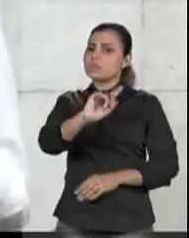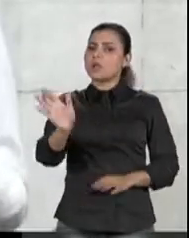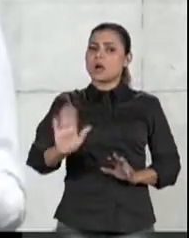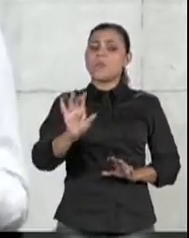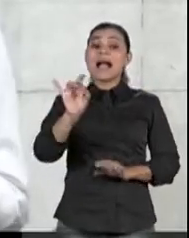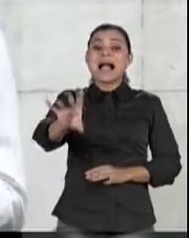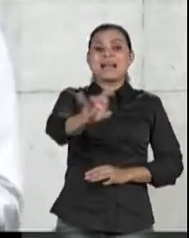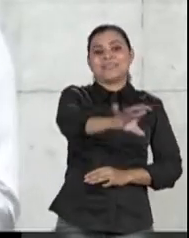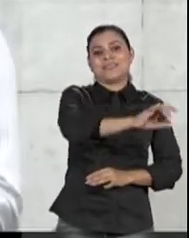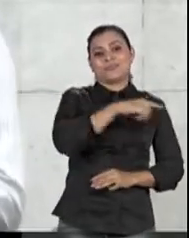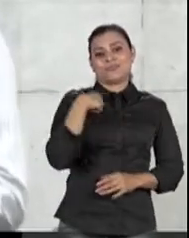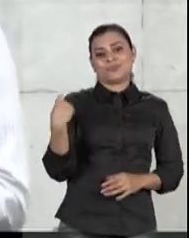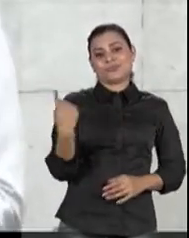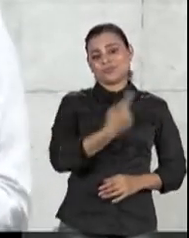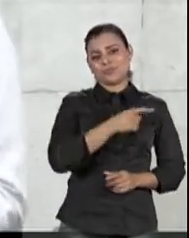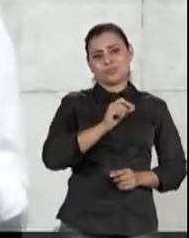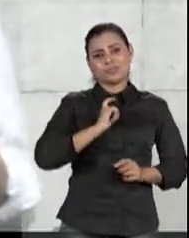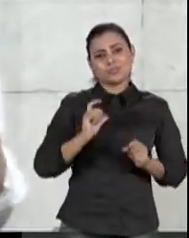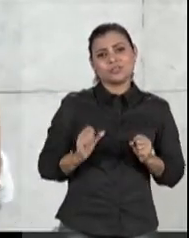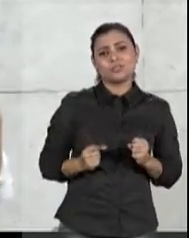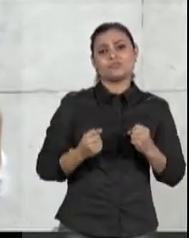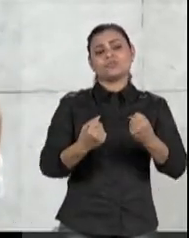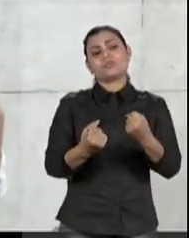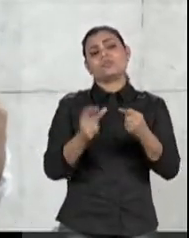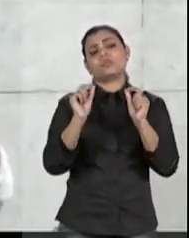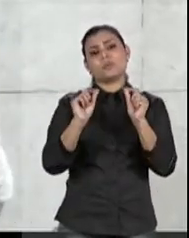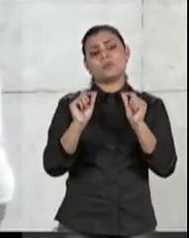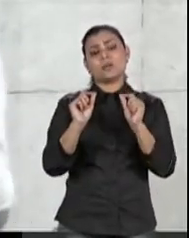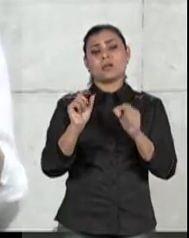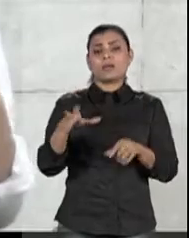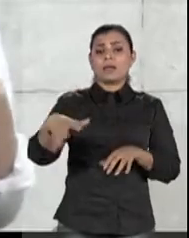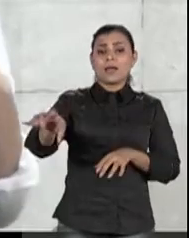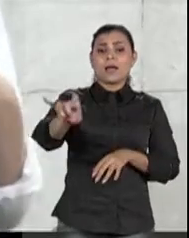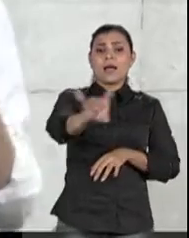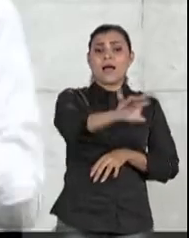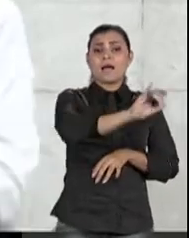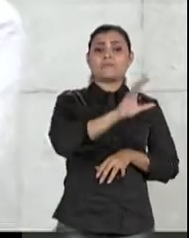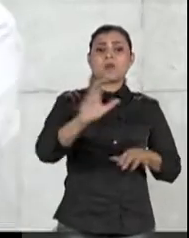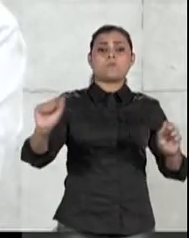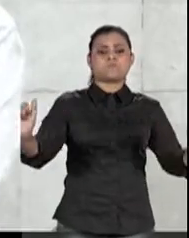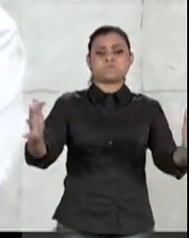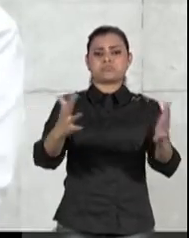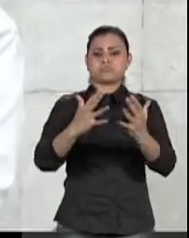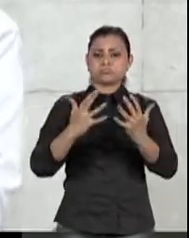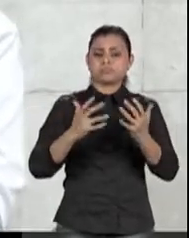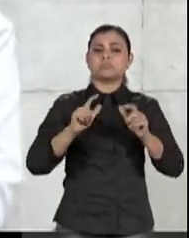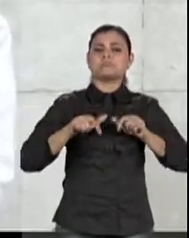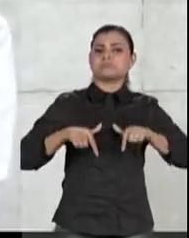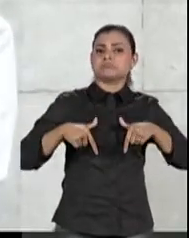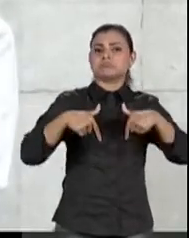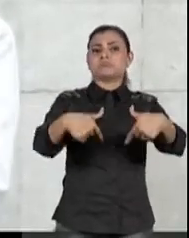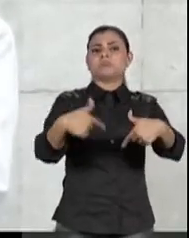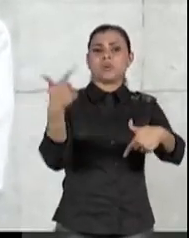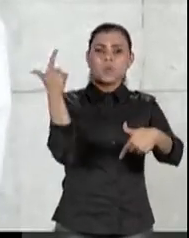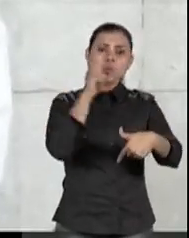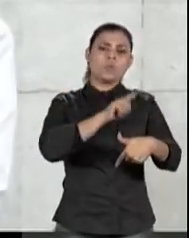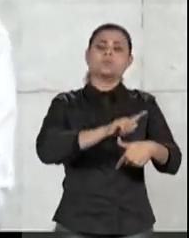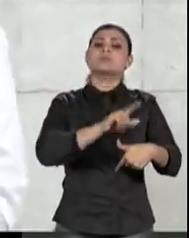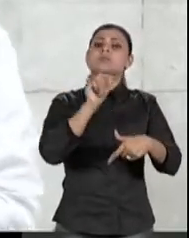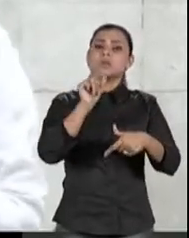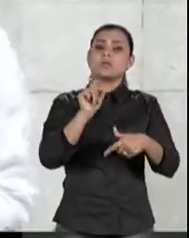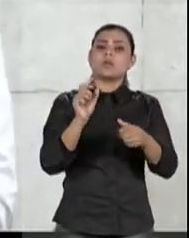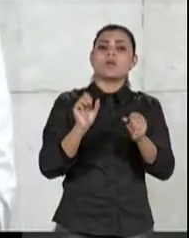cada um de nós fazendo esse esforço adicional para sair do seu espaço restrito, do poder do qual faz parte, para procurar